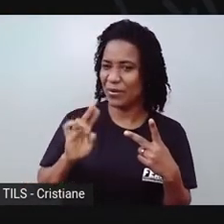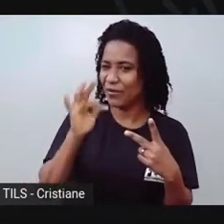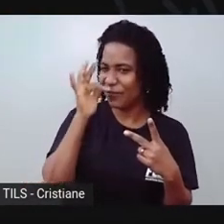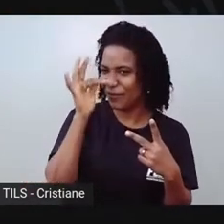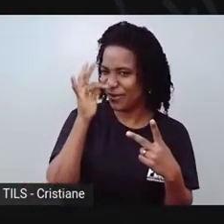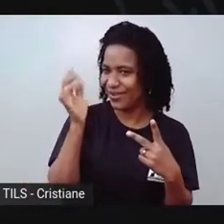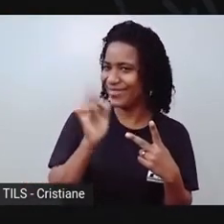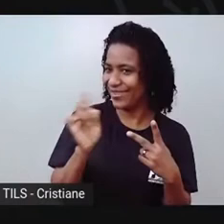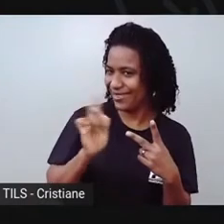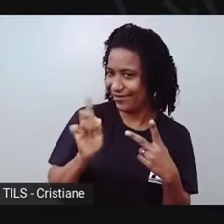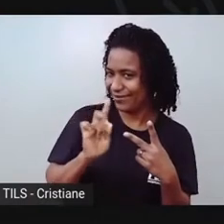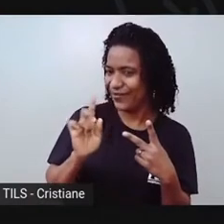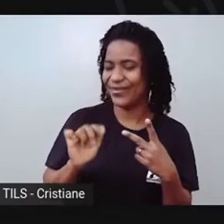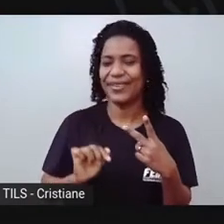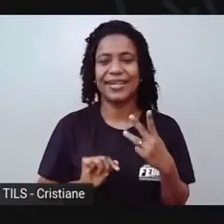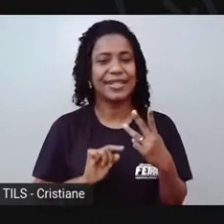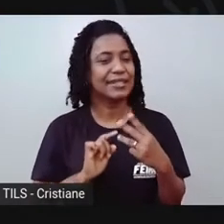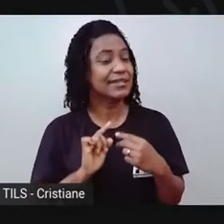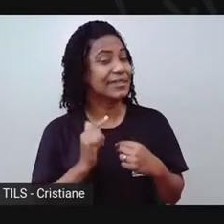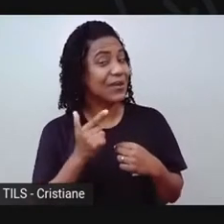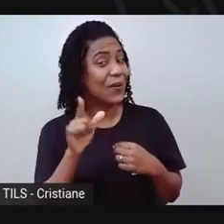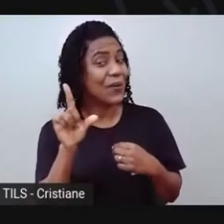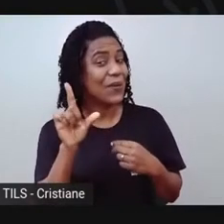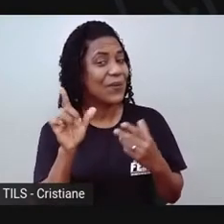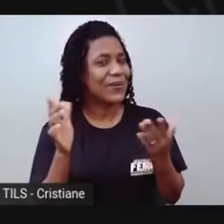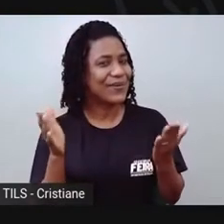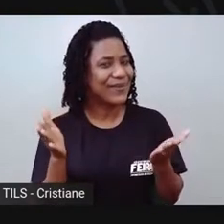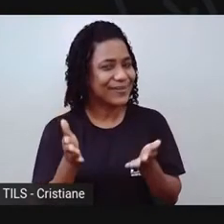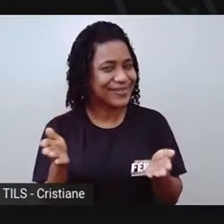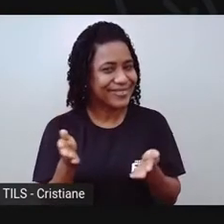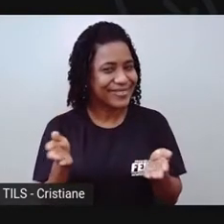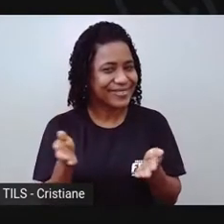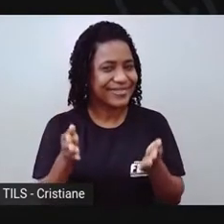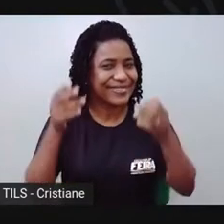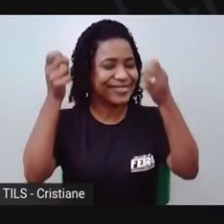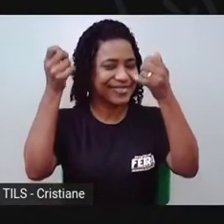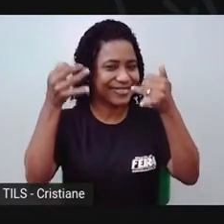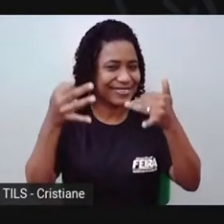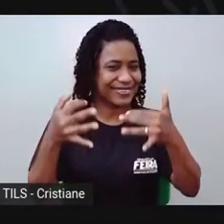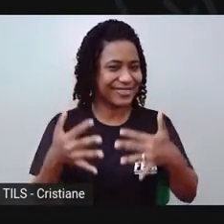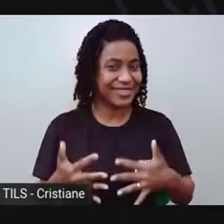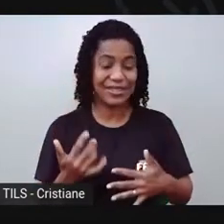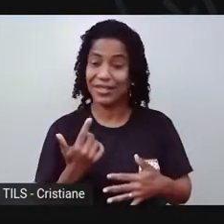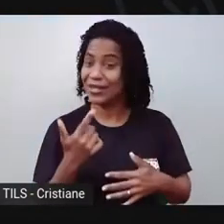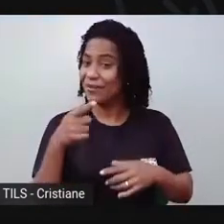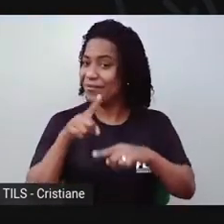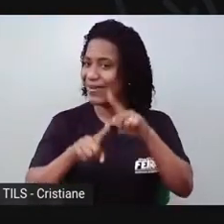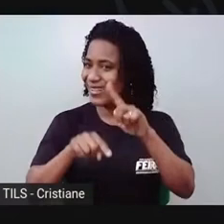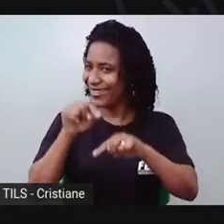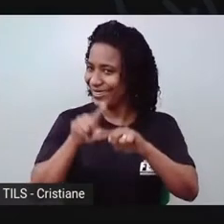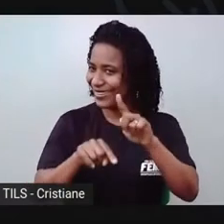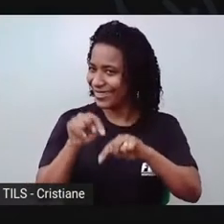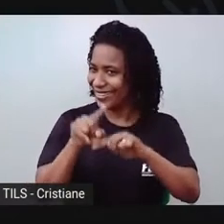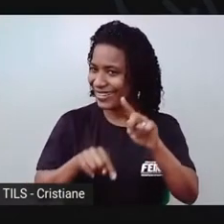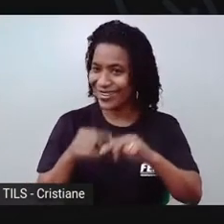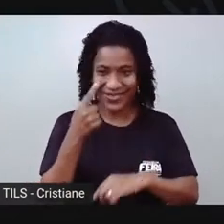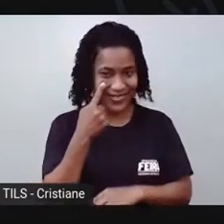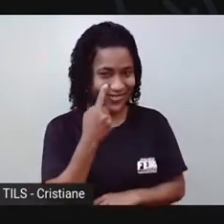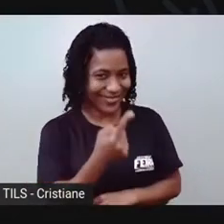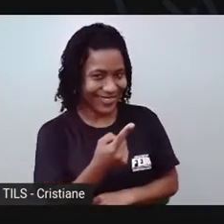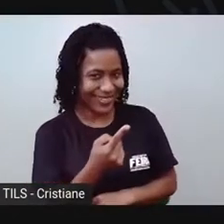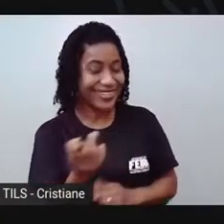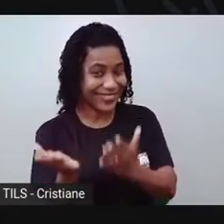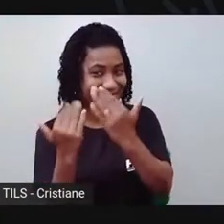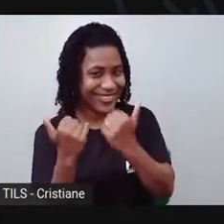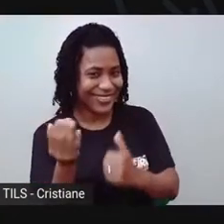Não, não, não! a aula hoje nós vamos usar outros materiais! Querem descobrir? Vamos lá, hein?